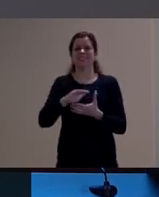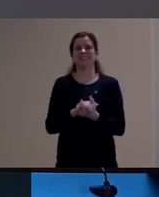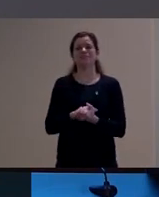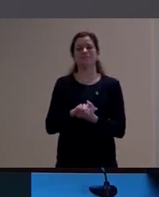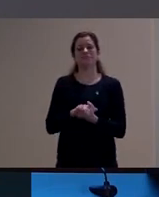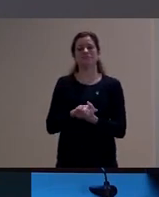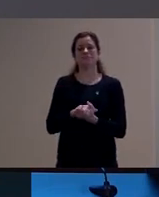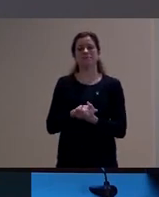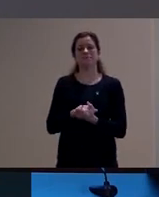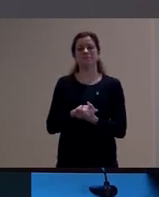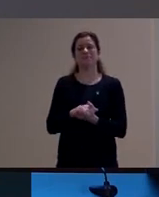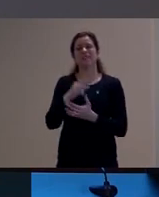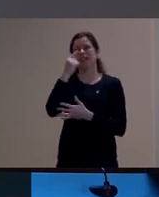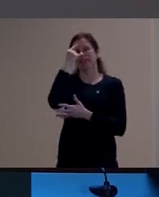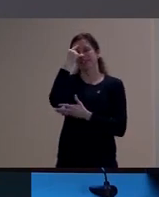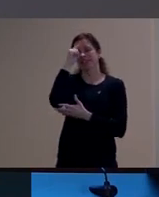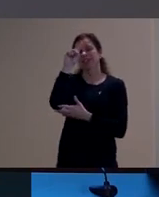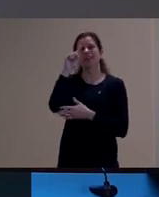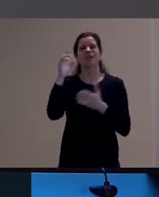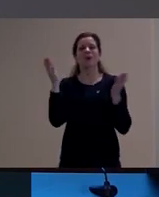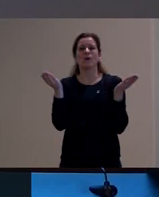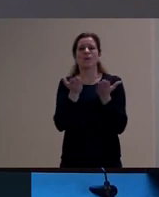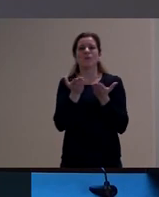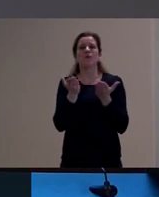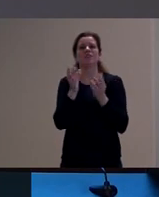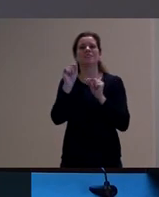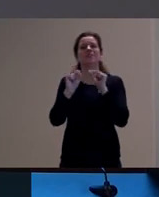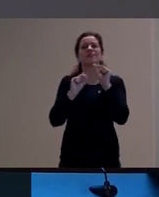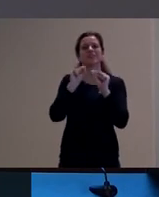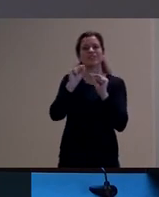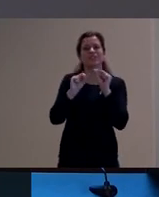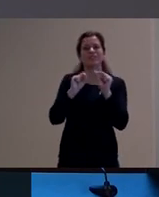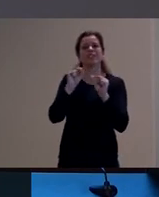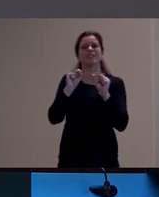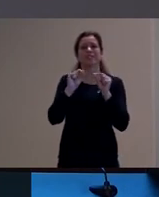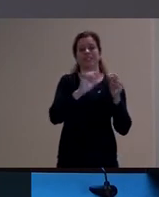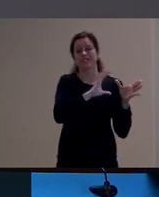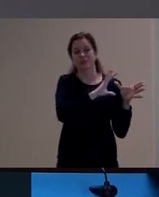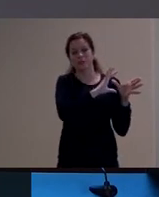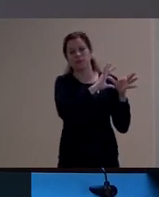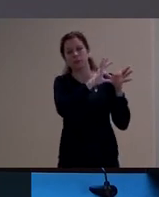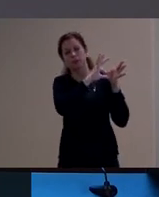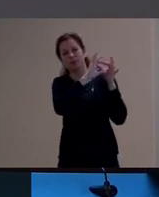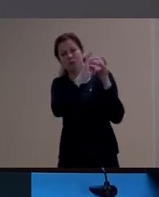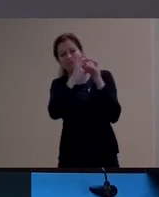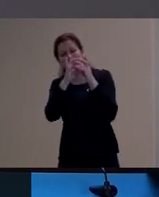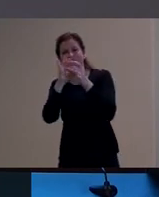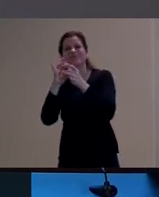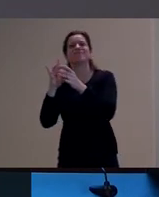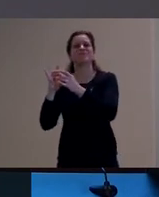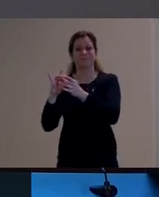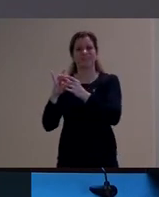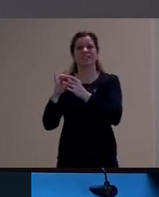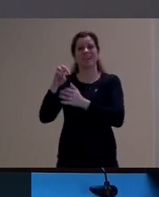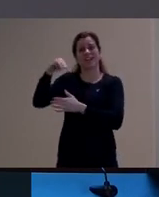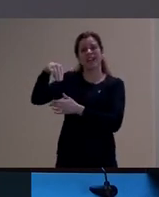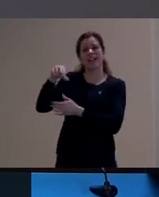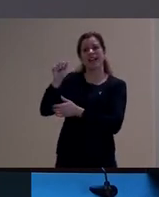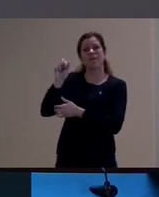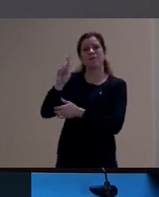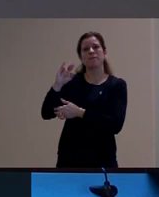E a ideia hoje, então, aqui, depois dessa contextualização toda que a Márcia